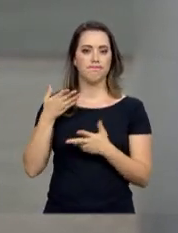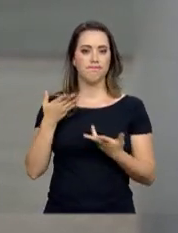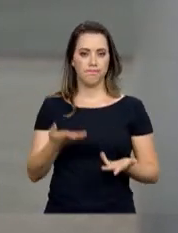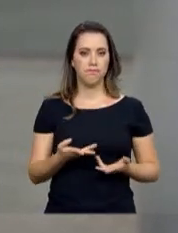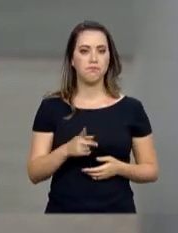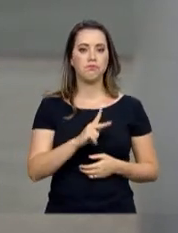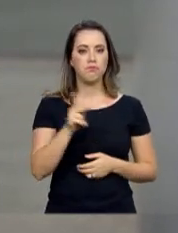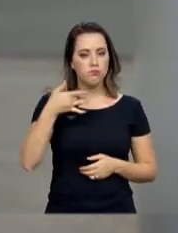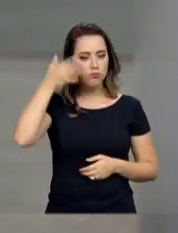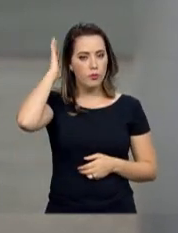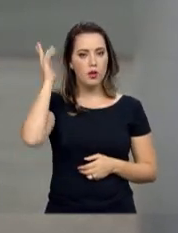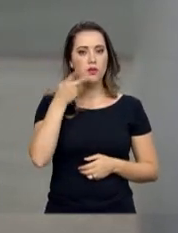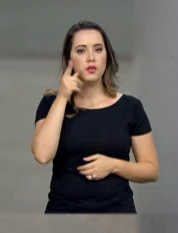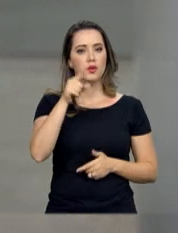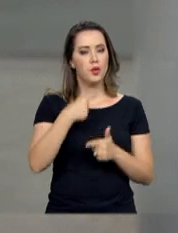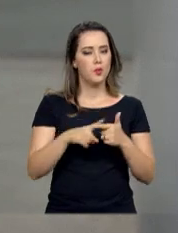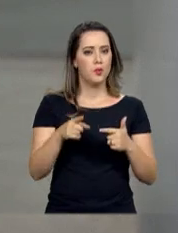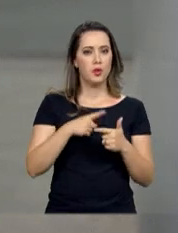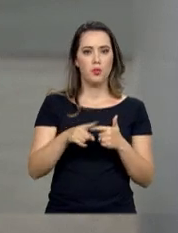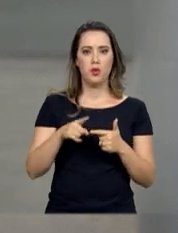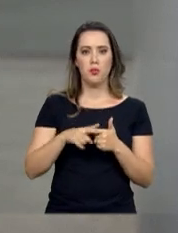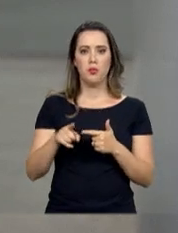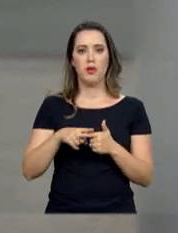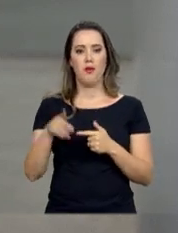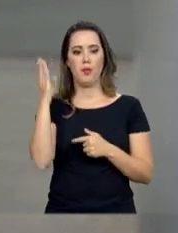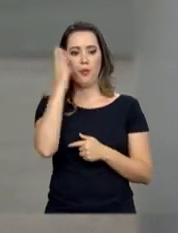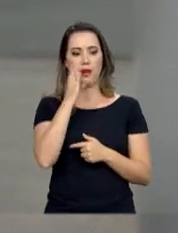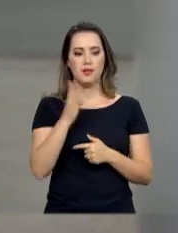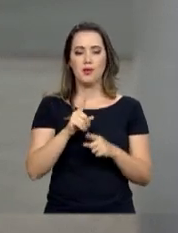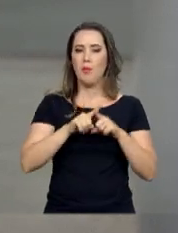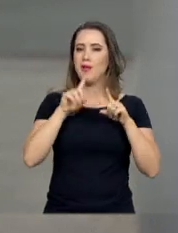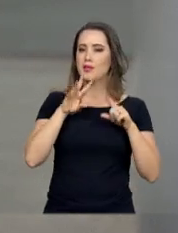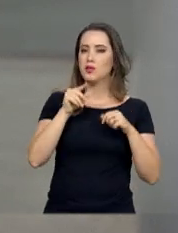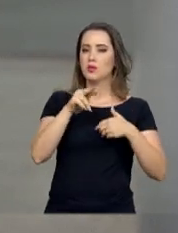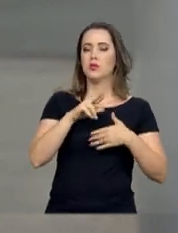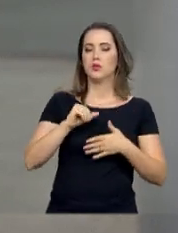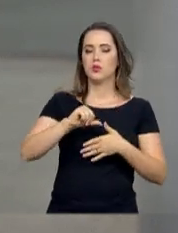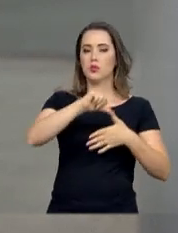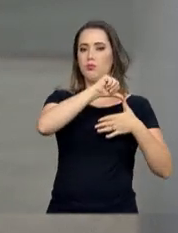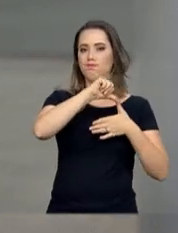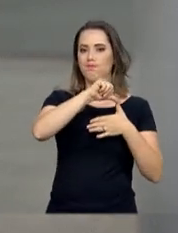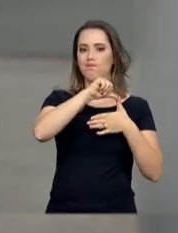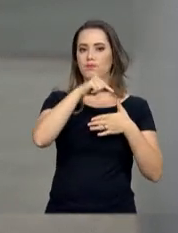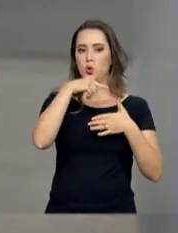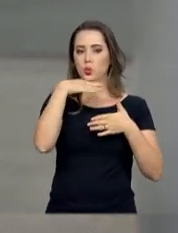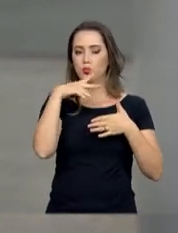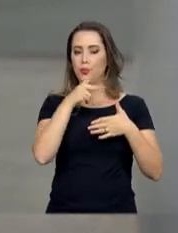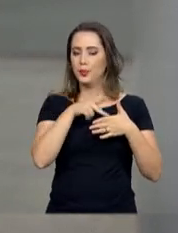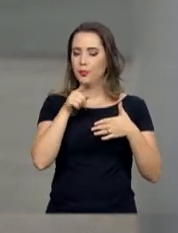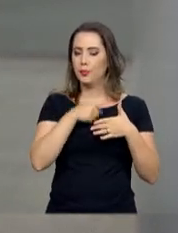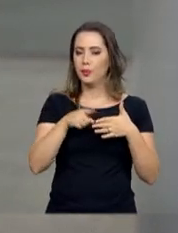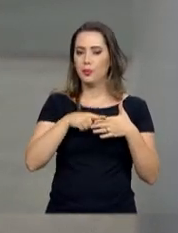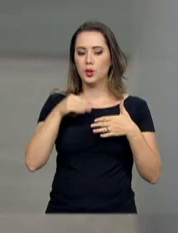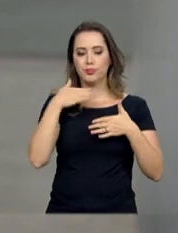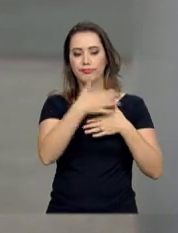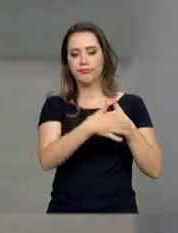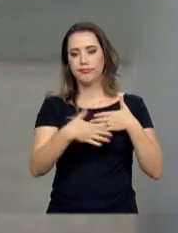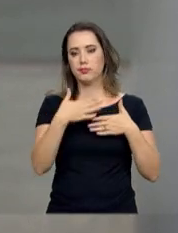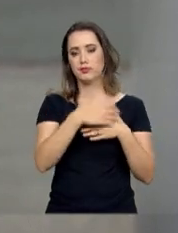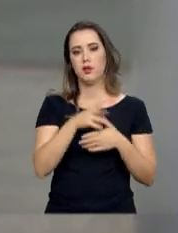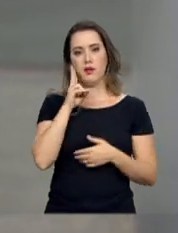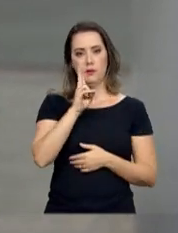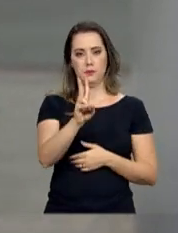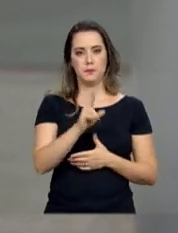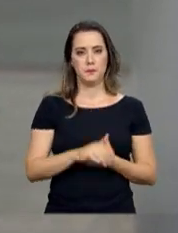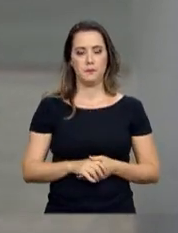como disse o presidente, é um problema que não atinge só o Brasil, mas toda a América do Sul. Vamos acompanhar a declaração do presidente